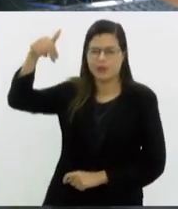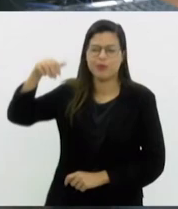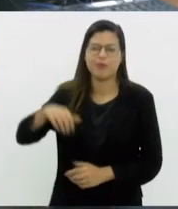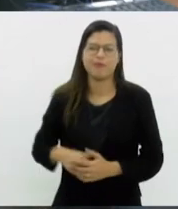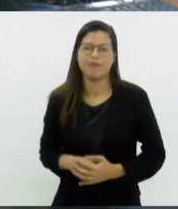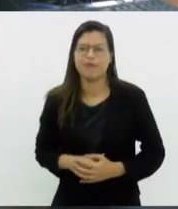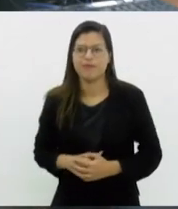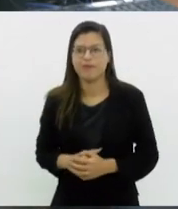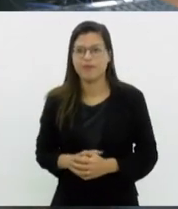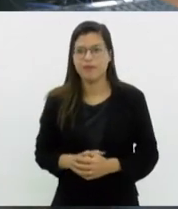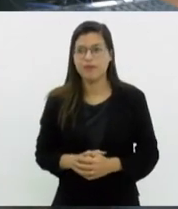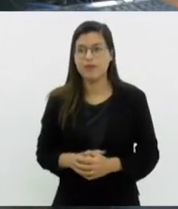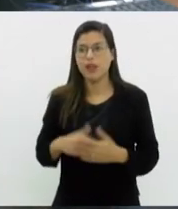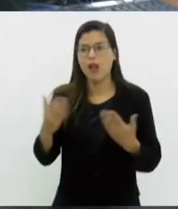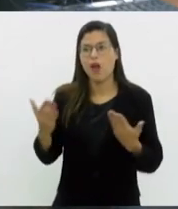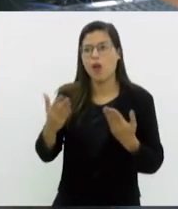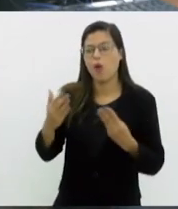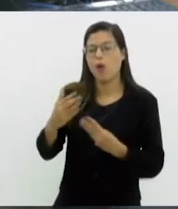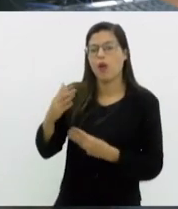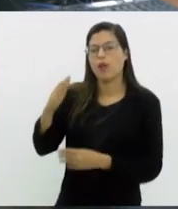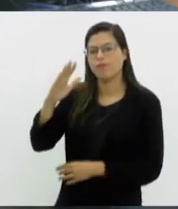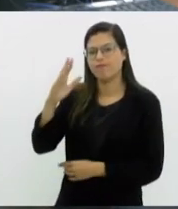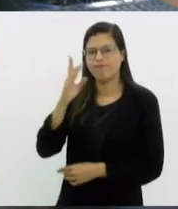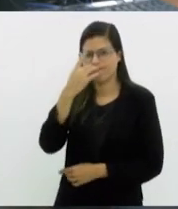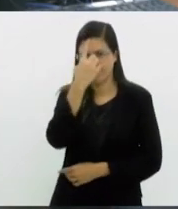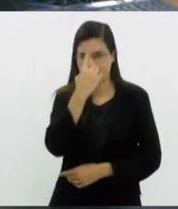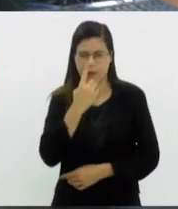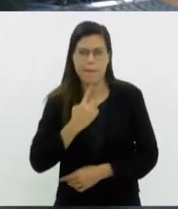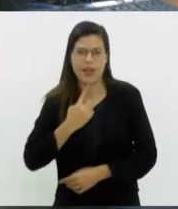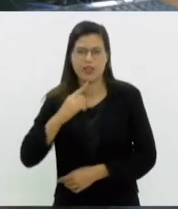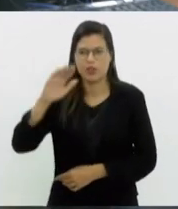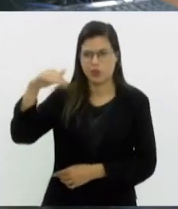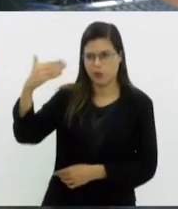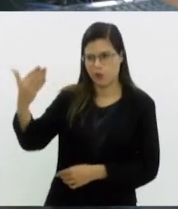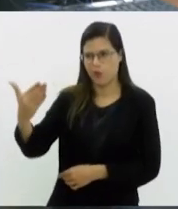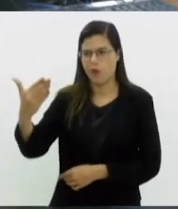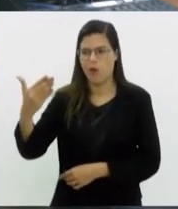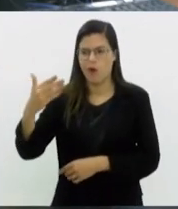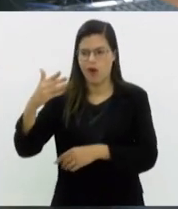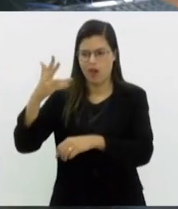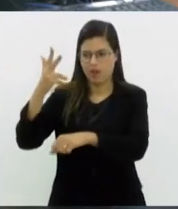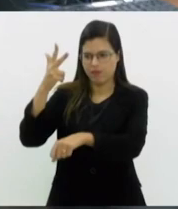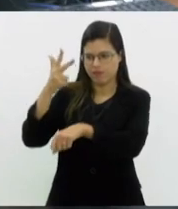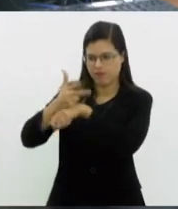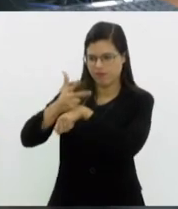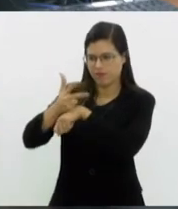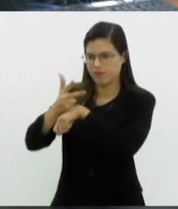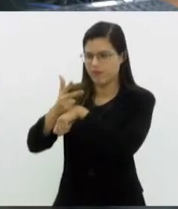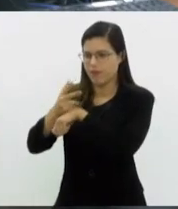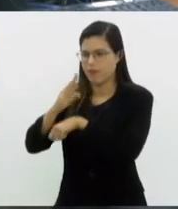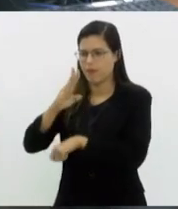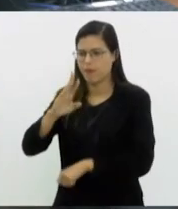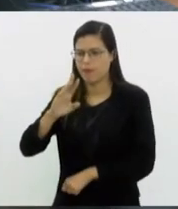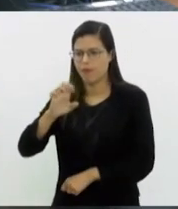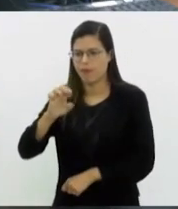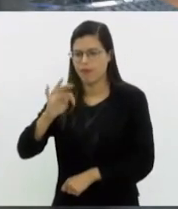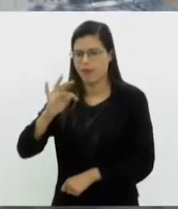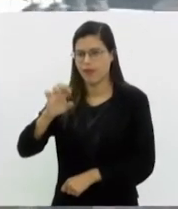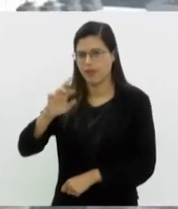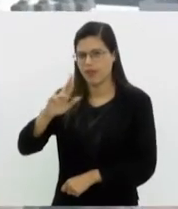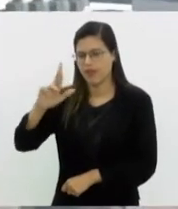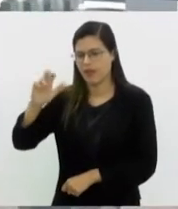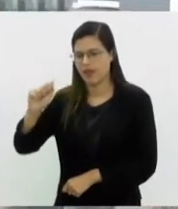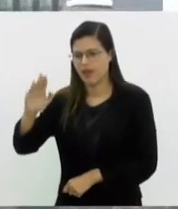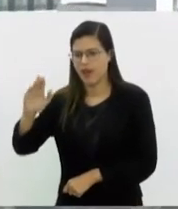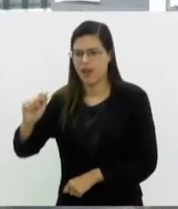lá de fora, do Luiz Augusto Beterraba, que mostra nesse momento a central do Brasil. O